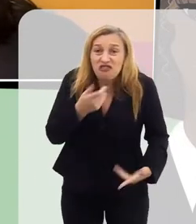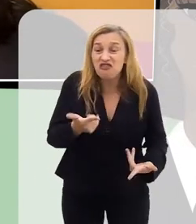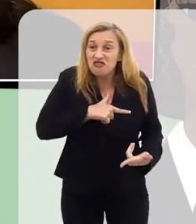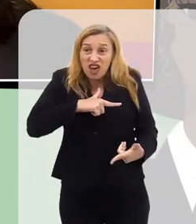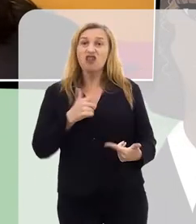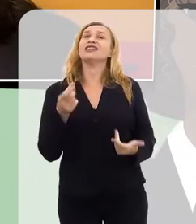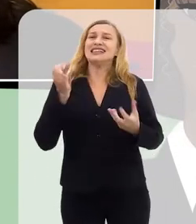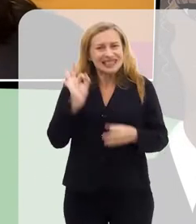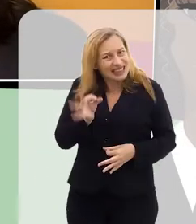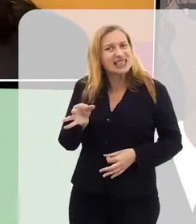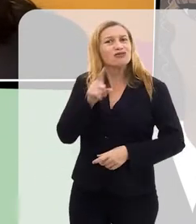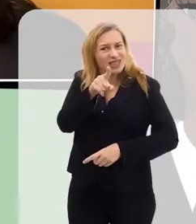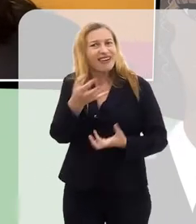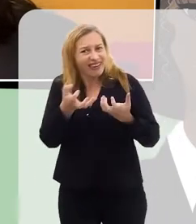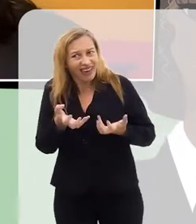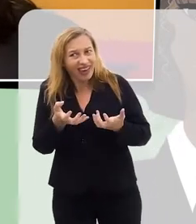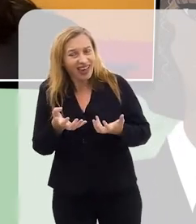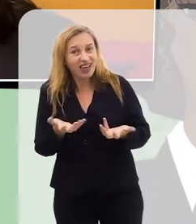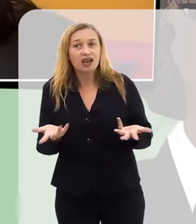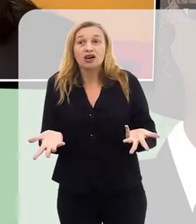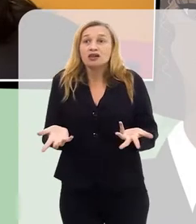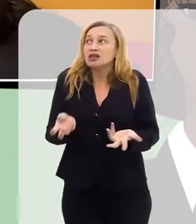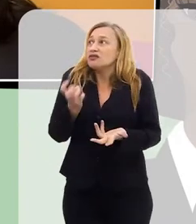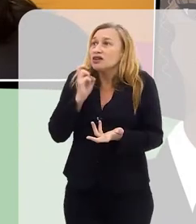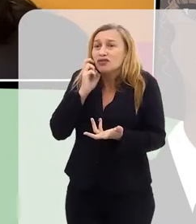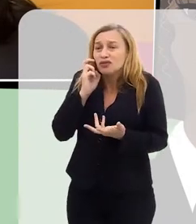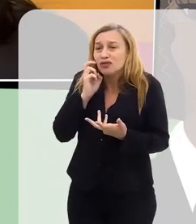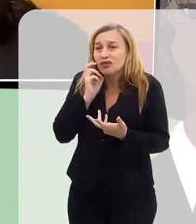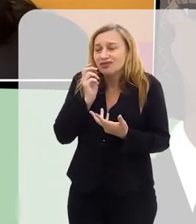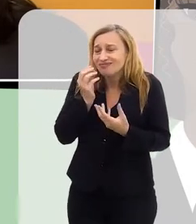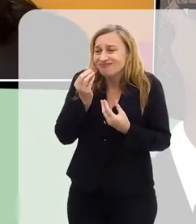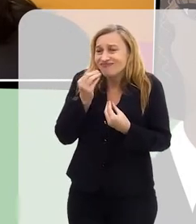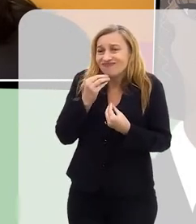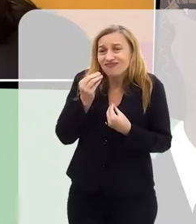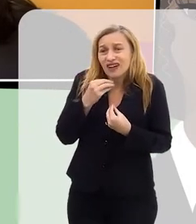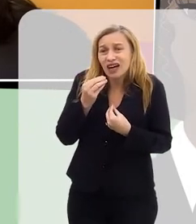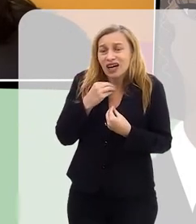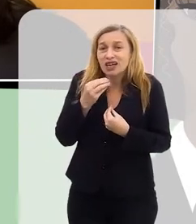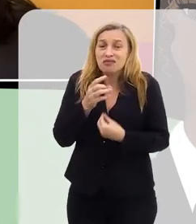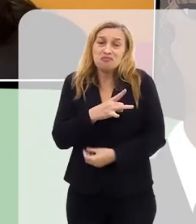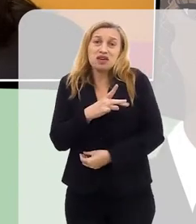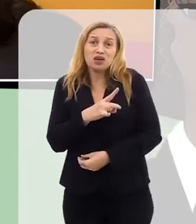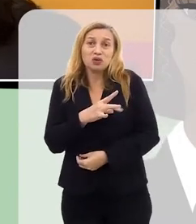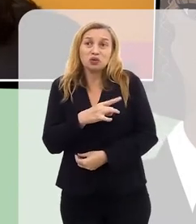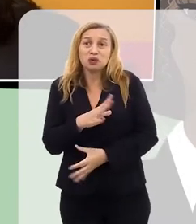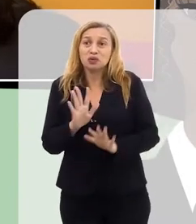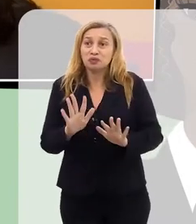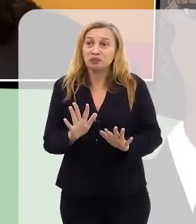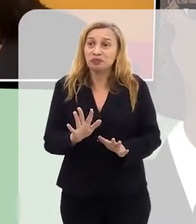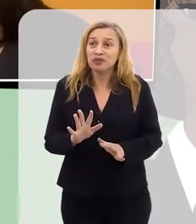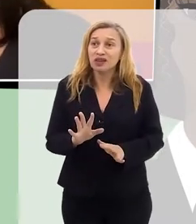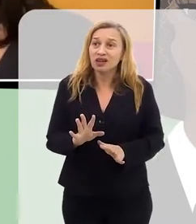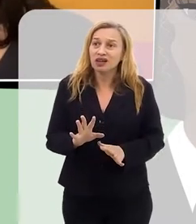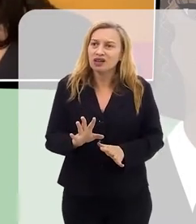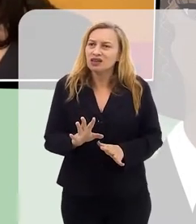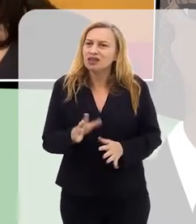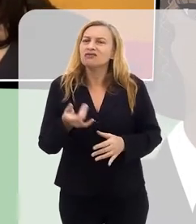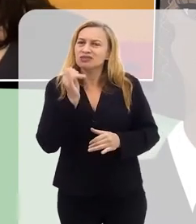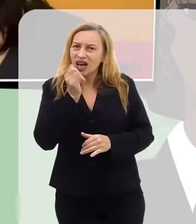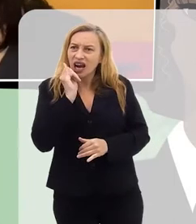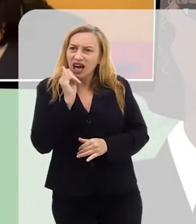totalmente. Você tem certeza que é isso? Então, você vai ficando realmente muito frágil e com muito medo. Um dos